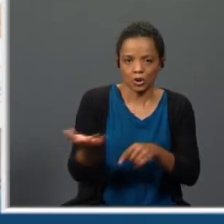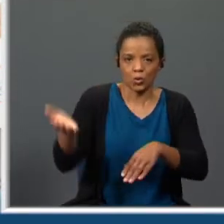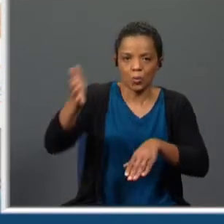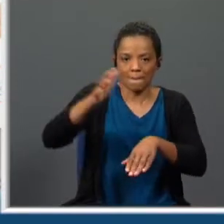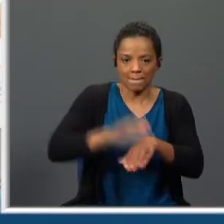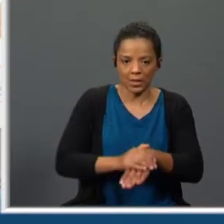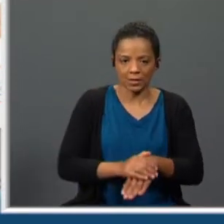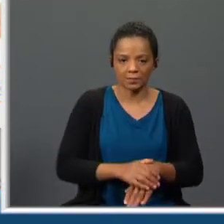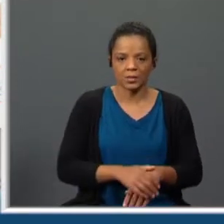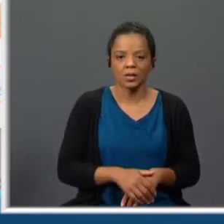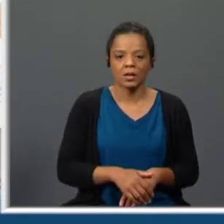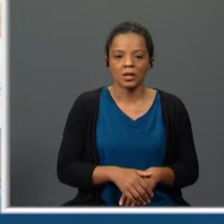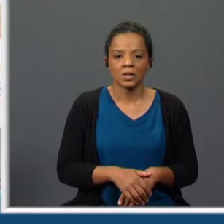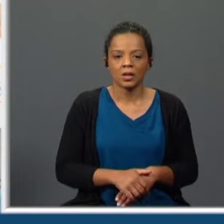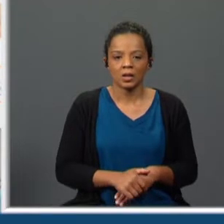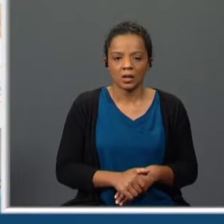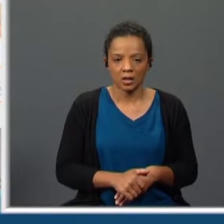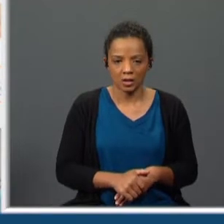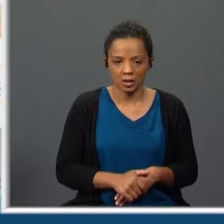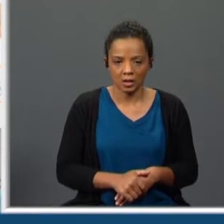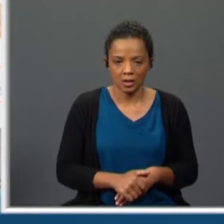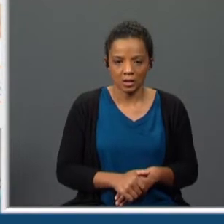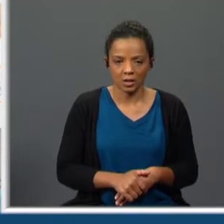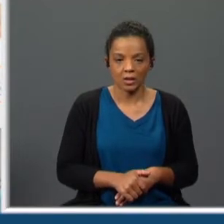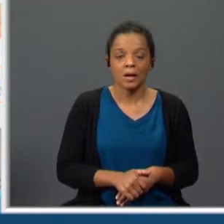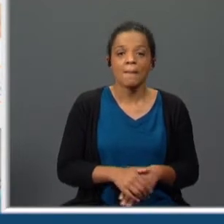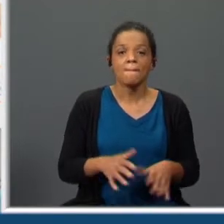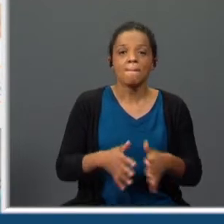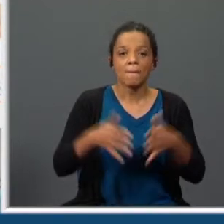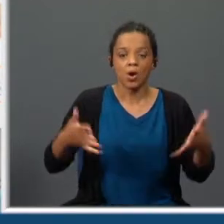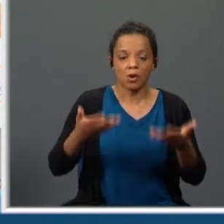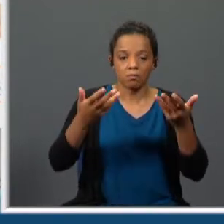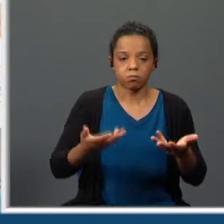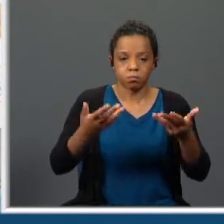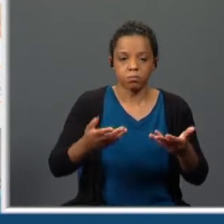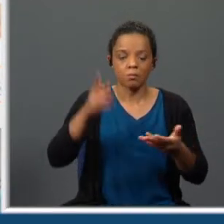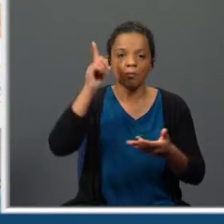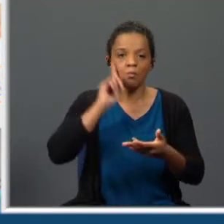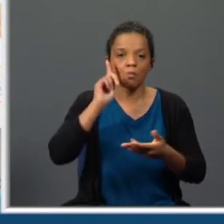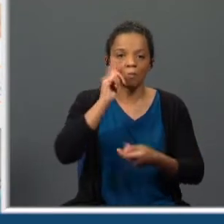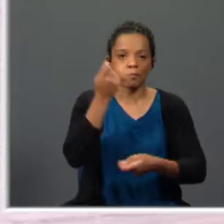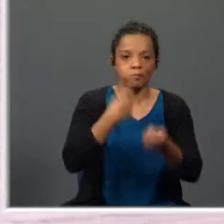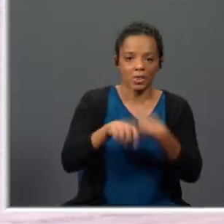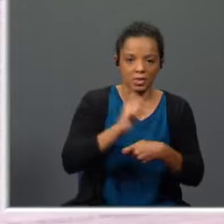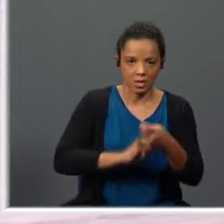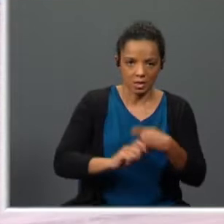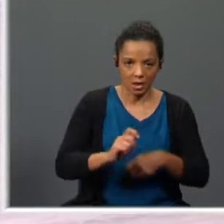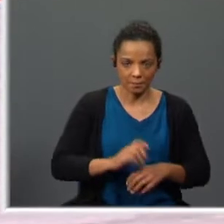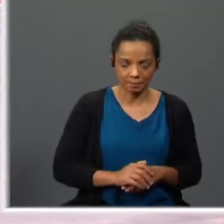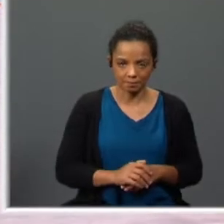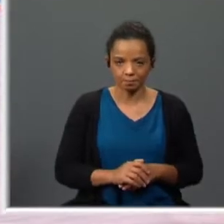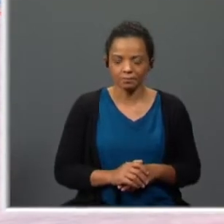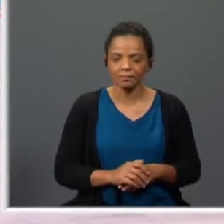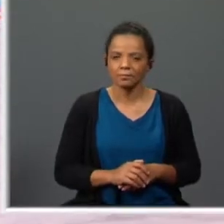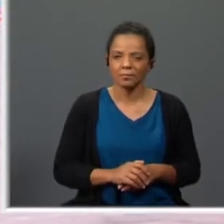amor carga que é essas moças que vendia Há aqui